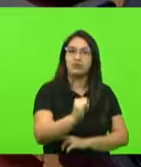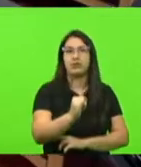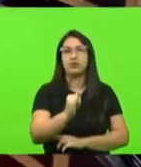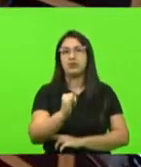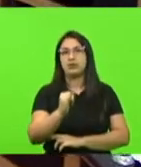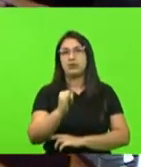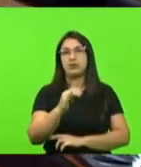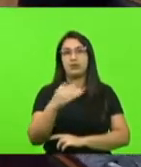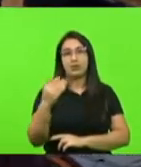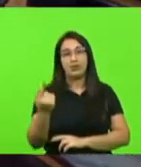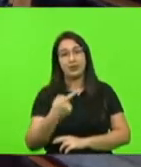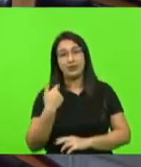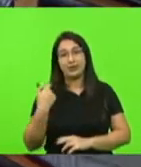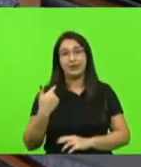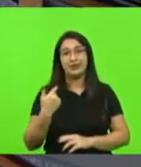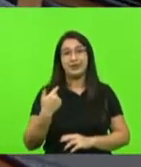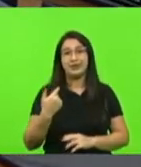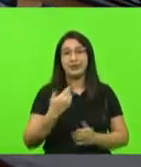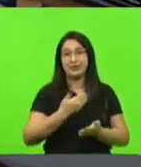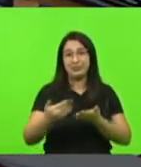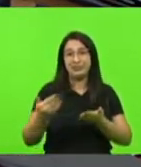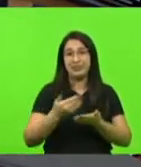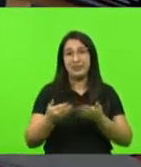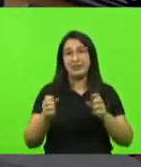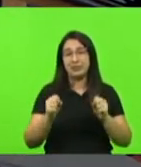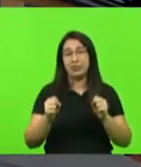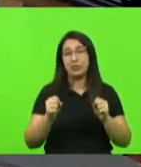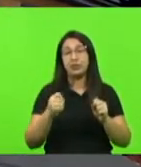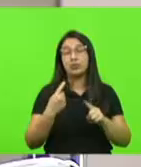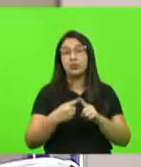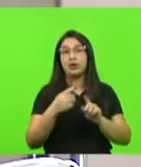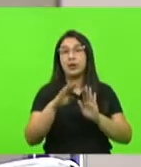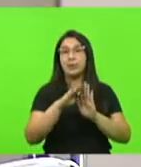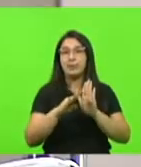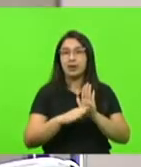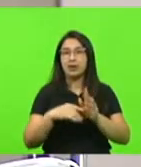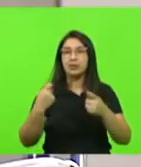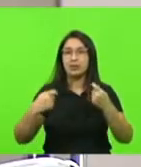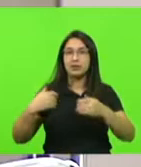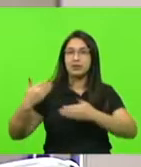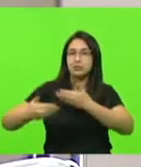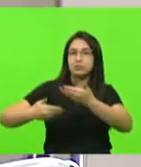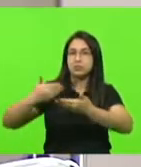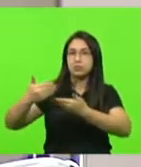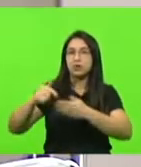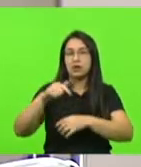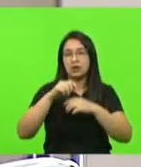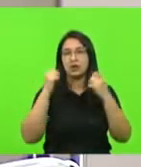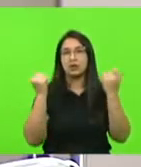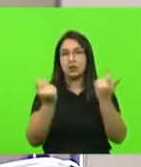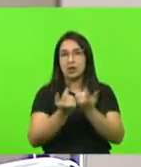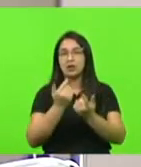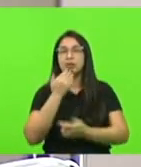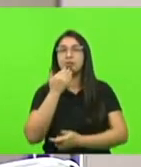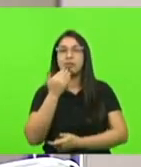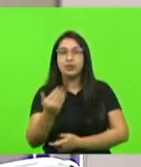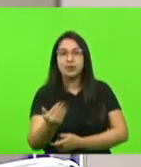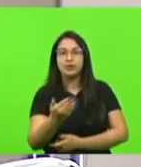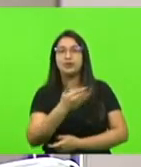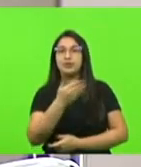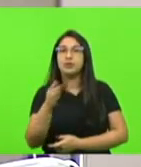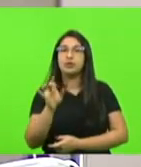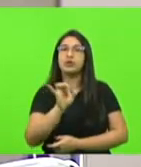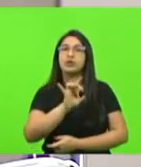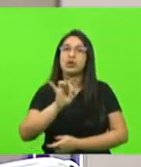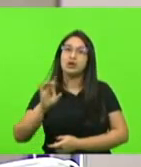perdido nesse cenário. Obrigado. Perfeitamente, até porque essa matéria vai ter que tramitar aqui na casa e aí eu vou pedir depois um apelo a todos os pares,